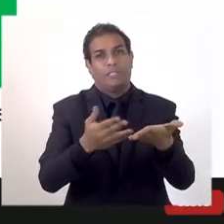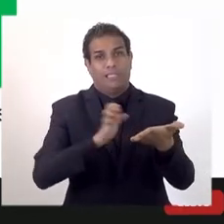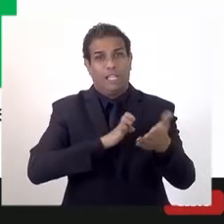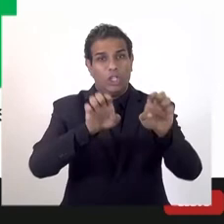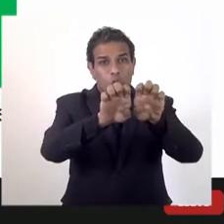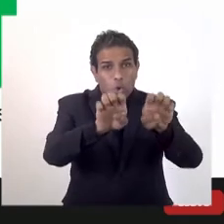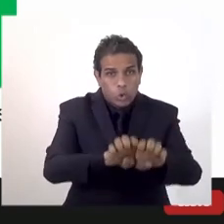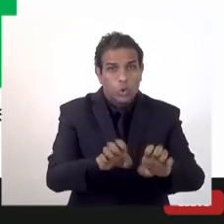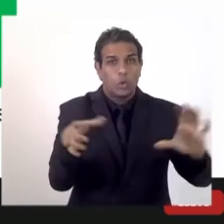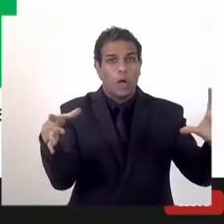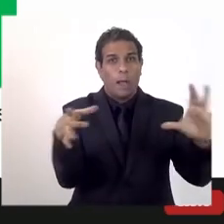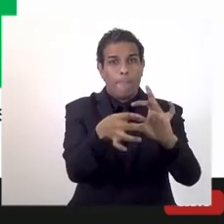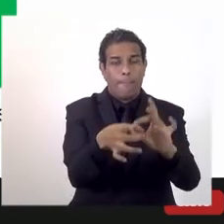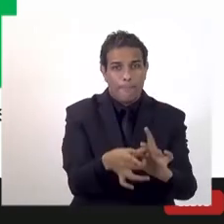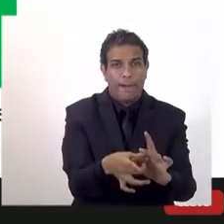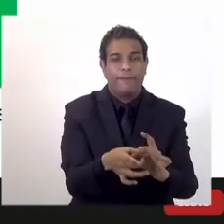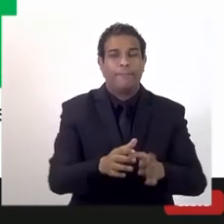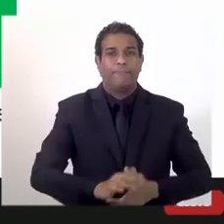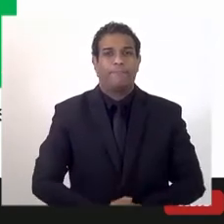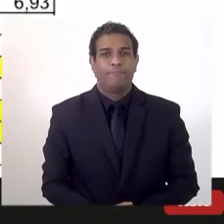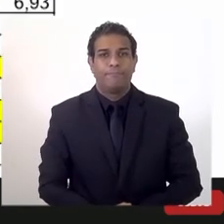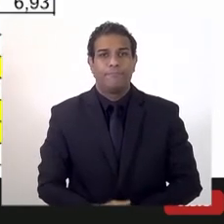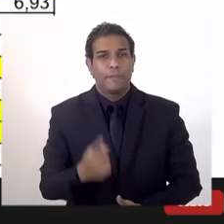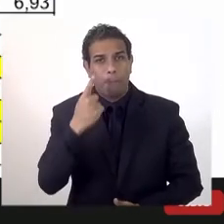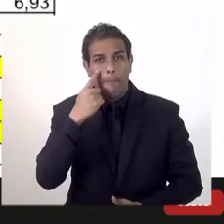produtiva integrada e isso que a gente busca. Pode, por favor.